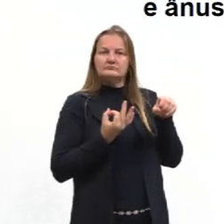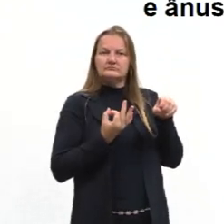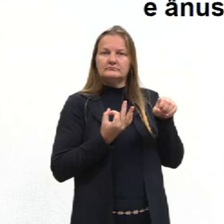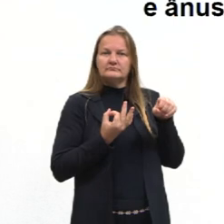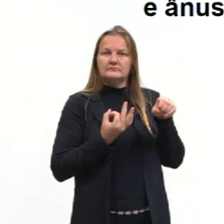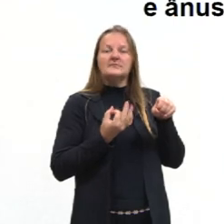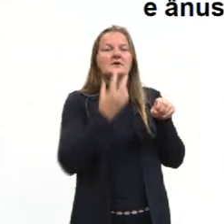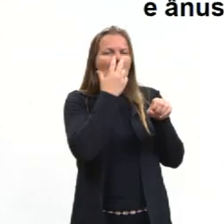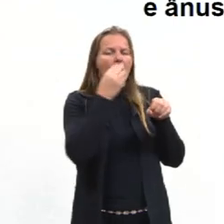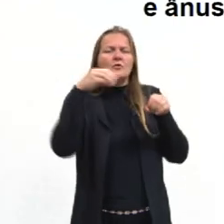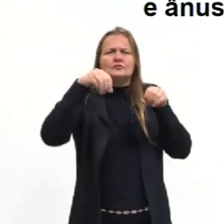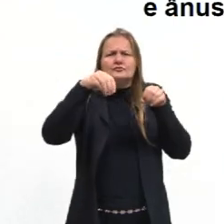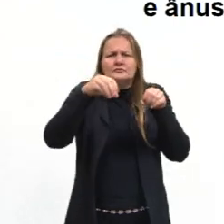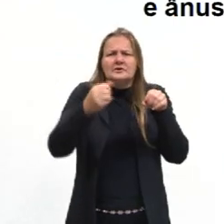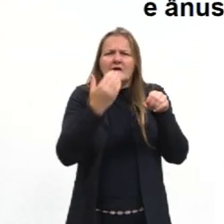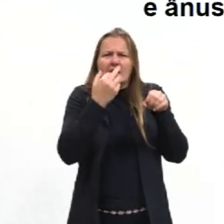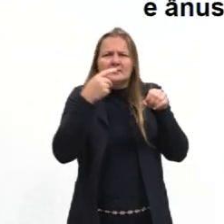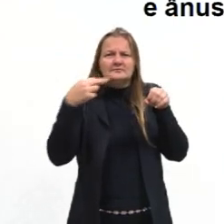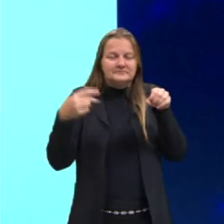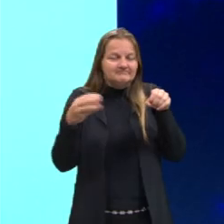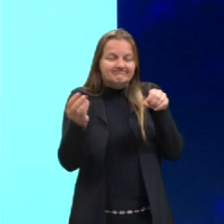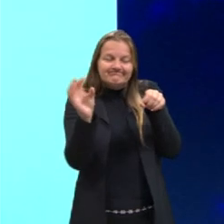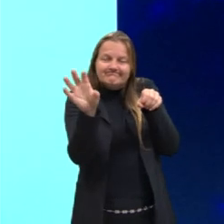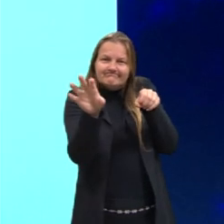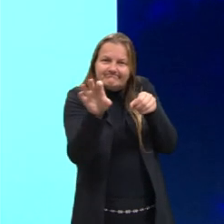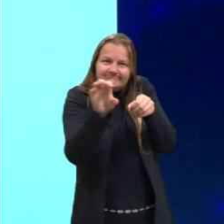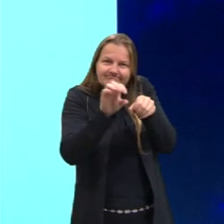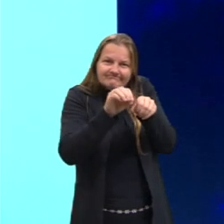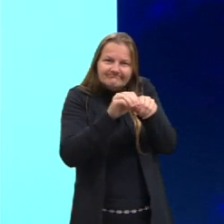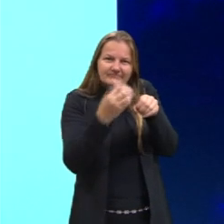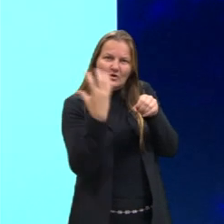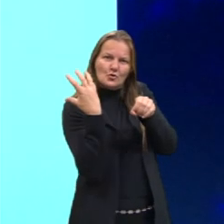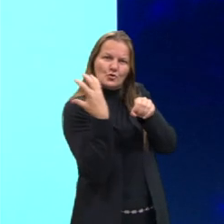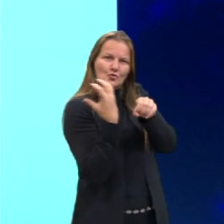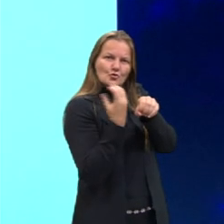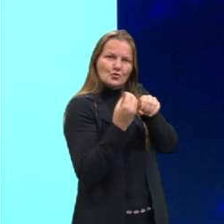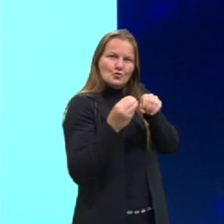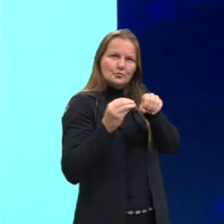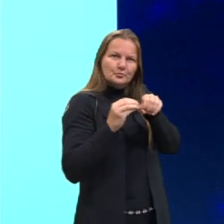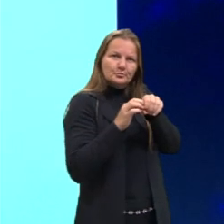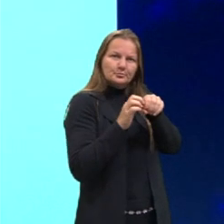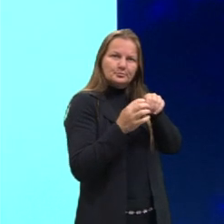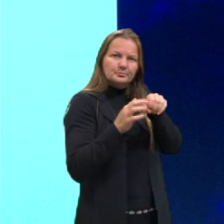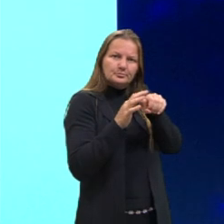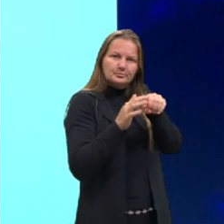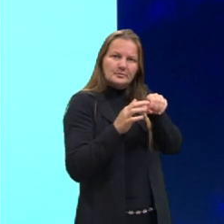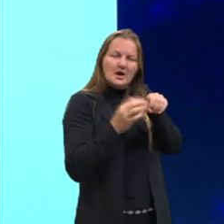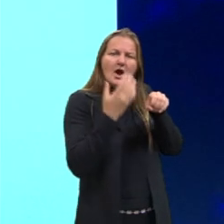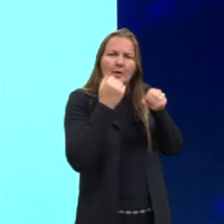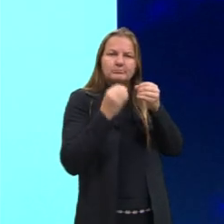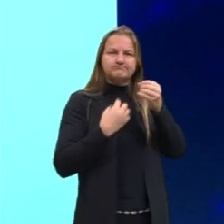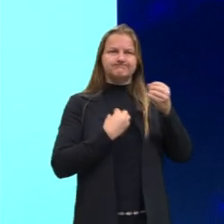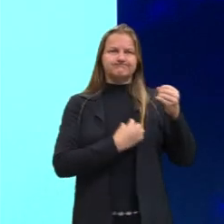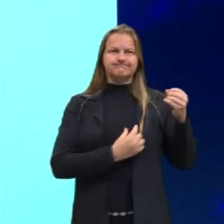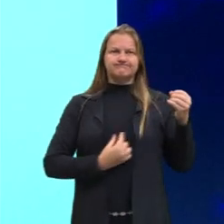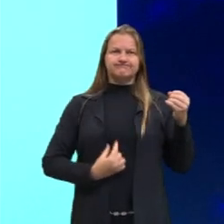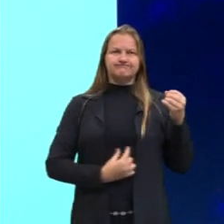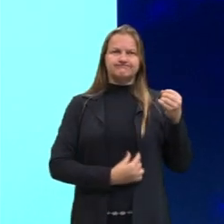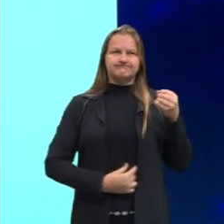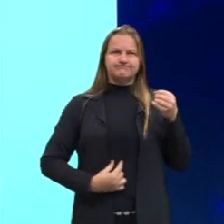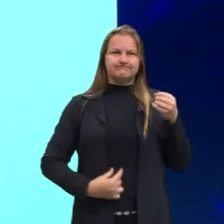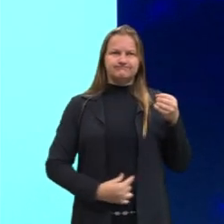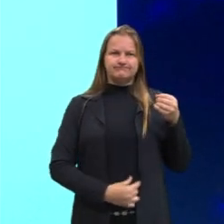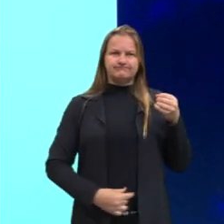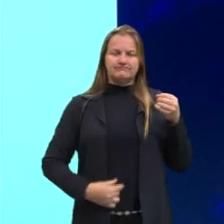a substância, o alimento vai entrar por essa abertura, ali o indivíduo vai digerir esse